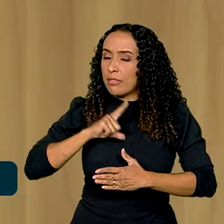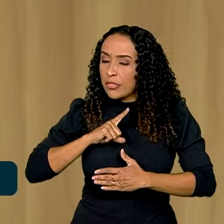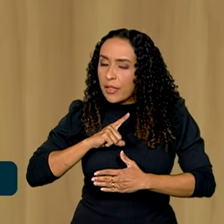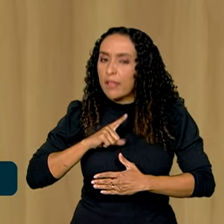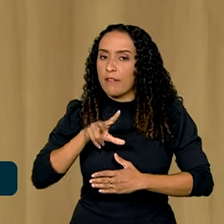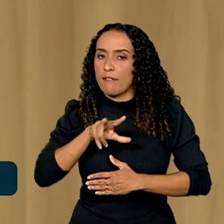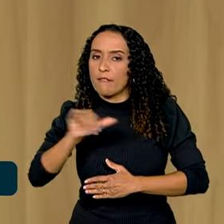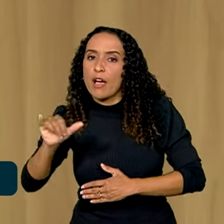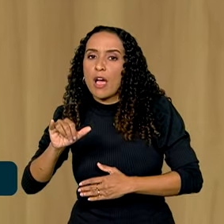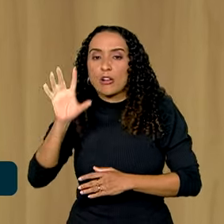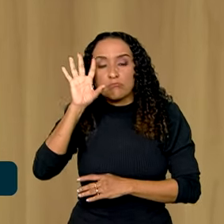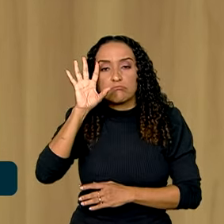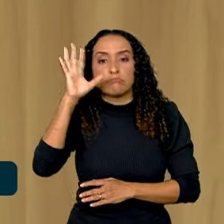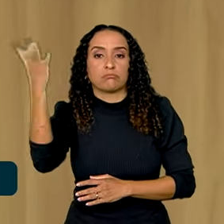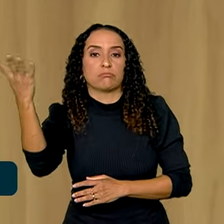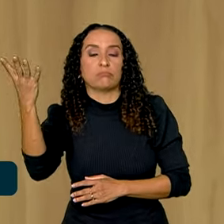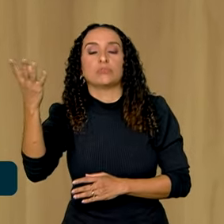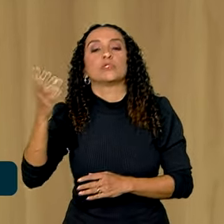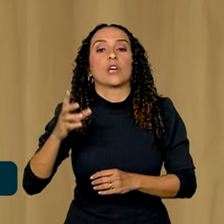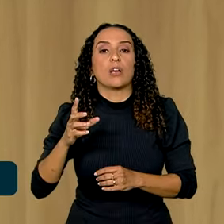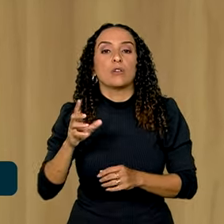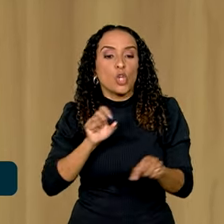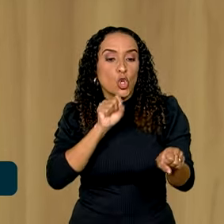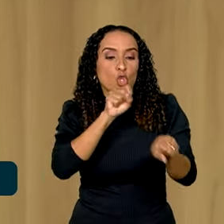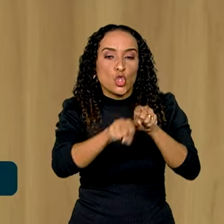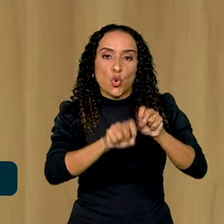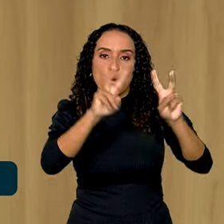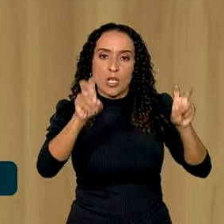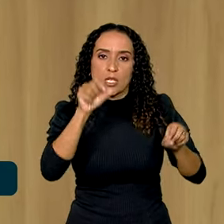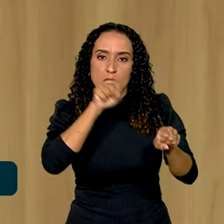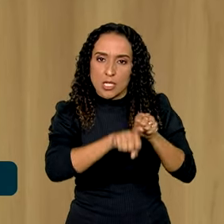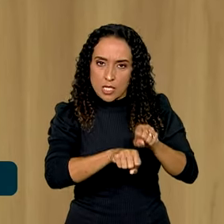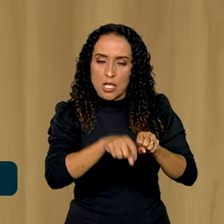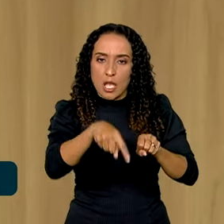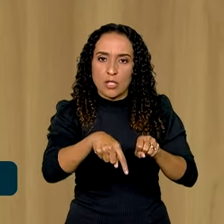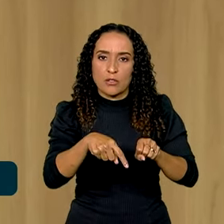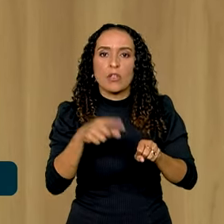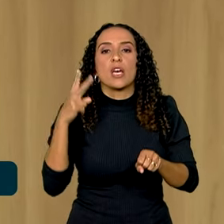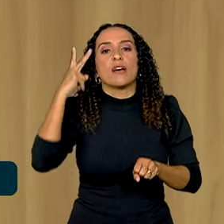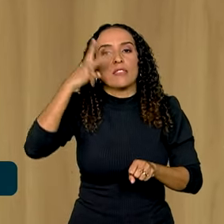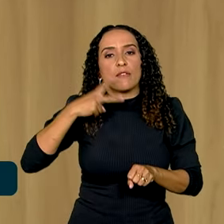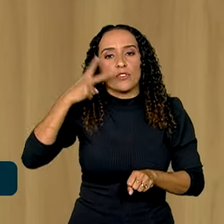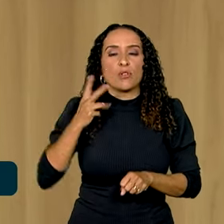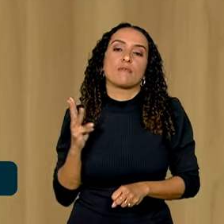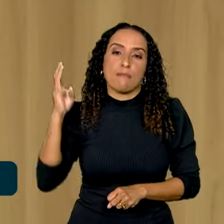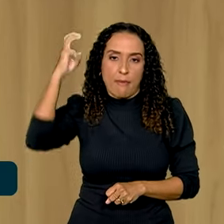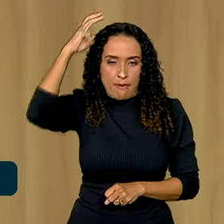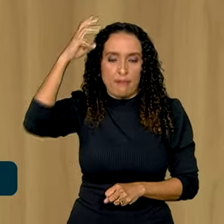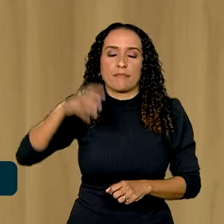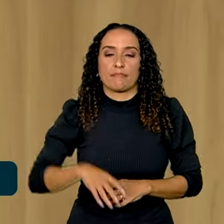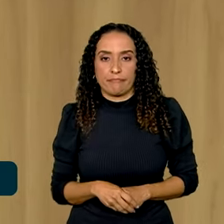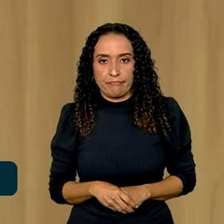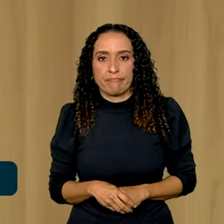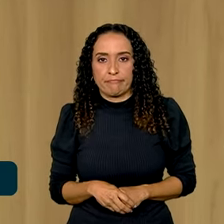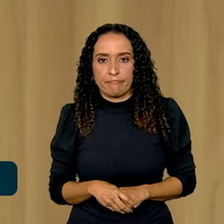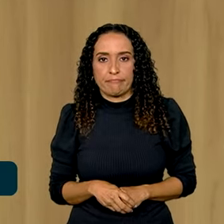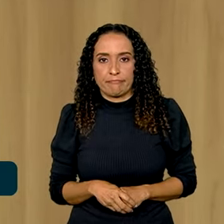a solução do assassinato da vereadora Marielle Franco.